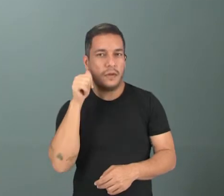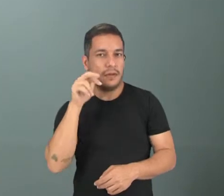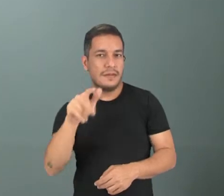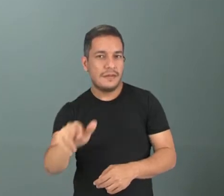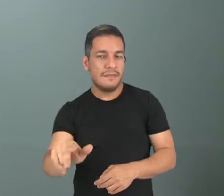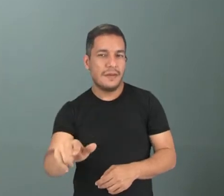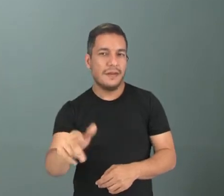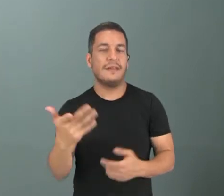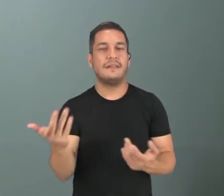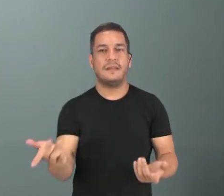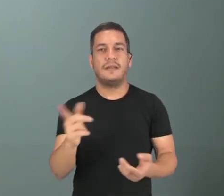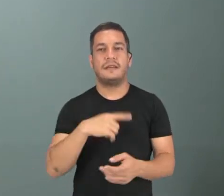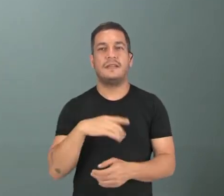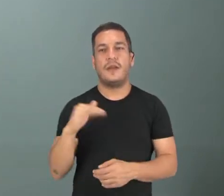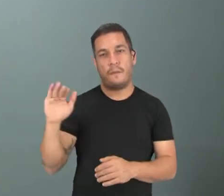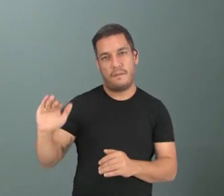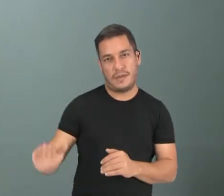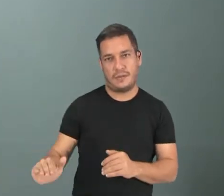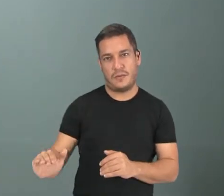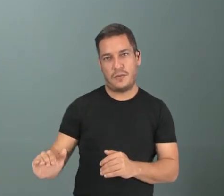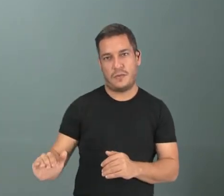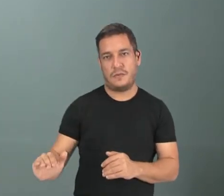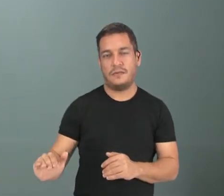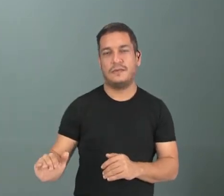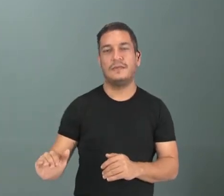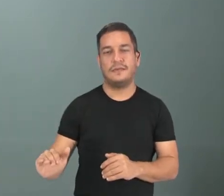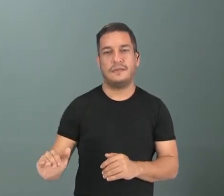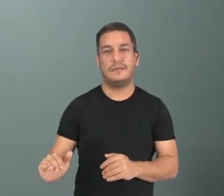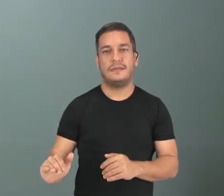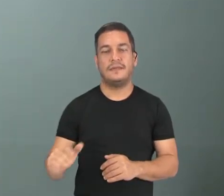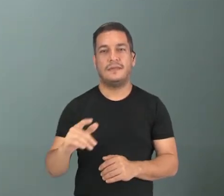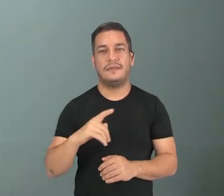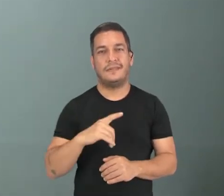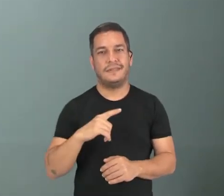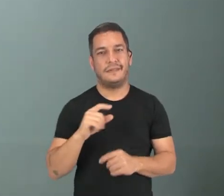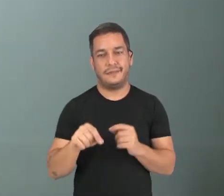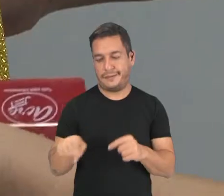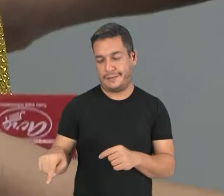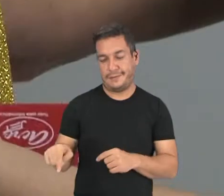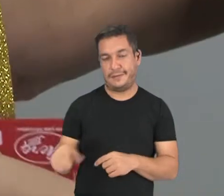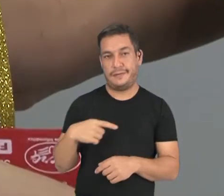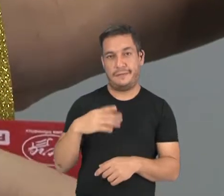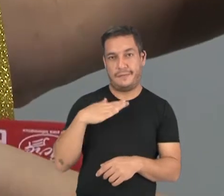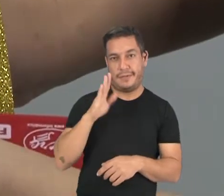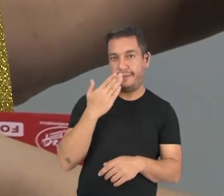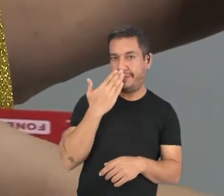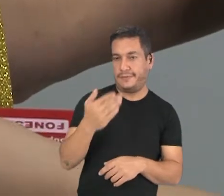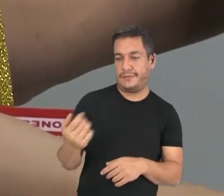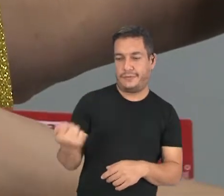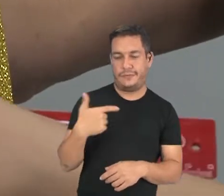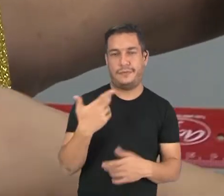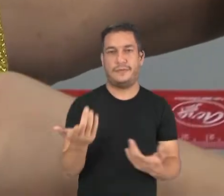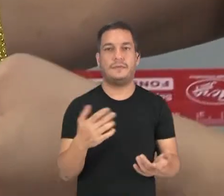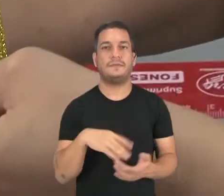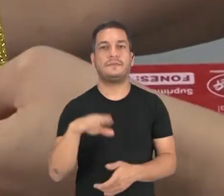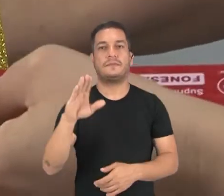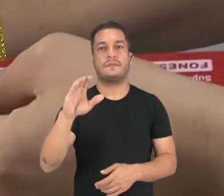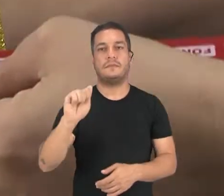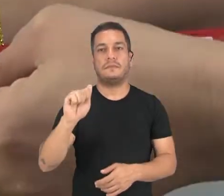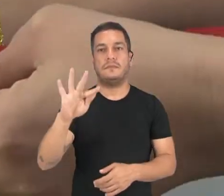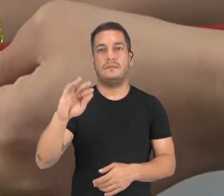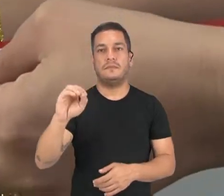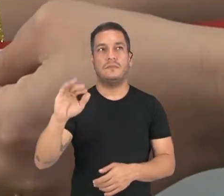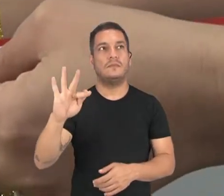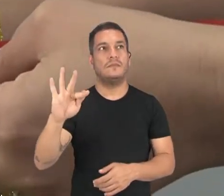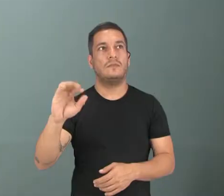Aquele mesmo. Aquele que é o menorzinho. Que geralmente tem a preferência. Vamos lá? Cafofo. É um